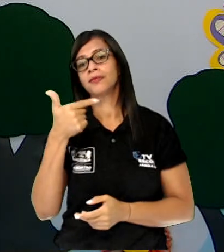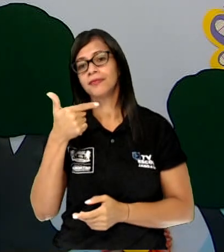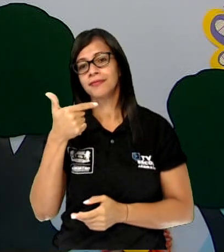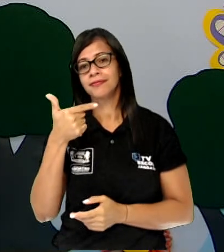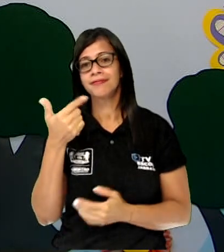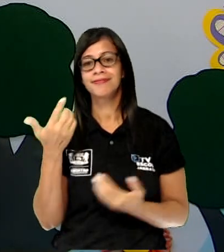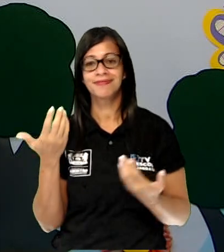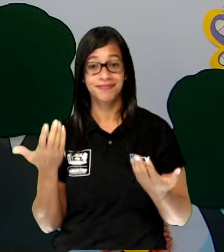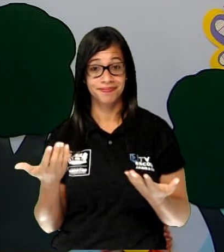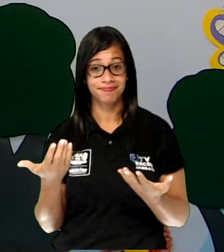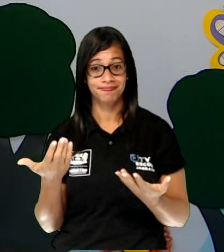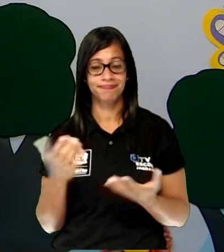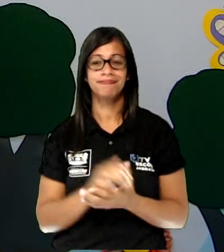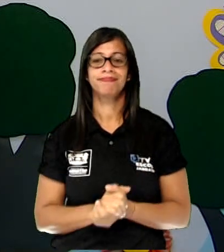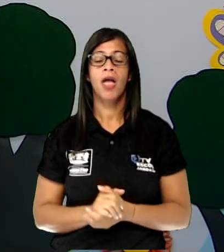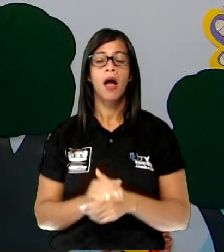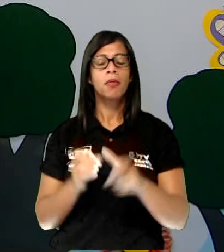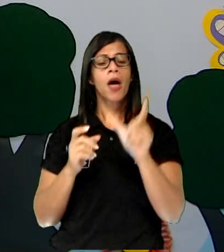palavra?